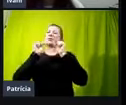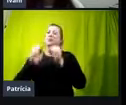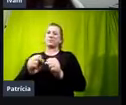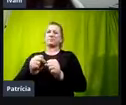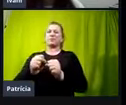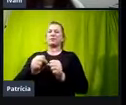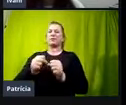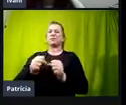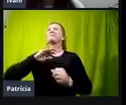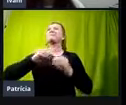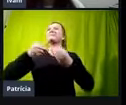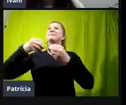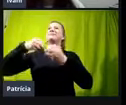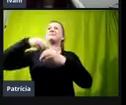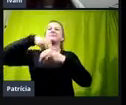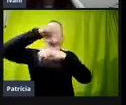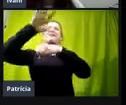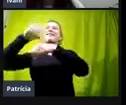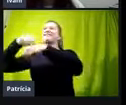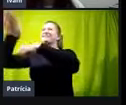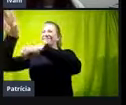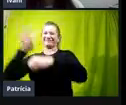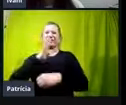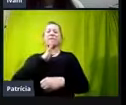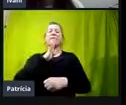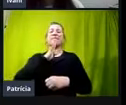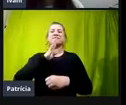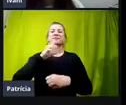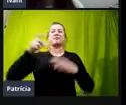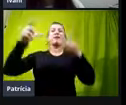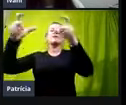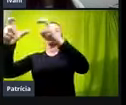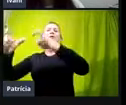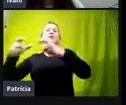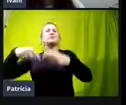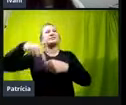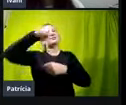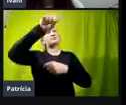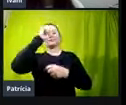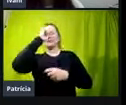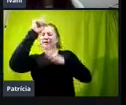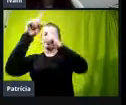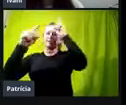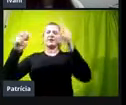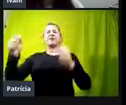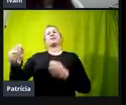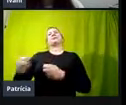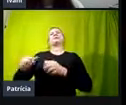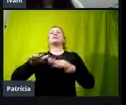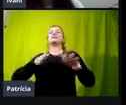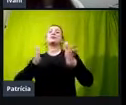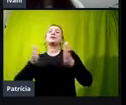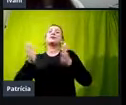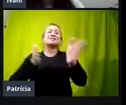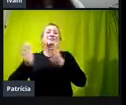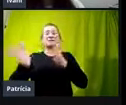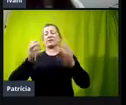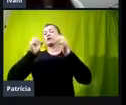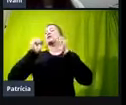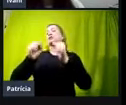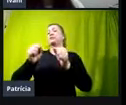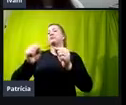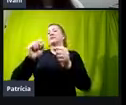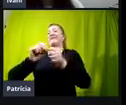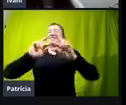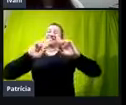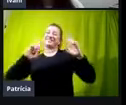conhecimento e levar pra onde vocês forem essa ideia de acessibilidade, essa ideia de poder fazer diferente.